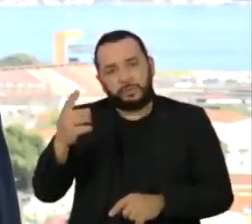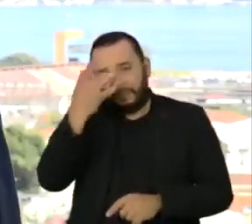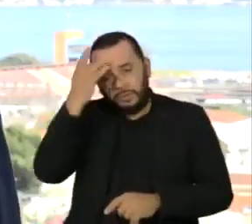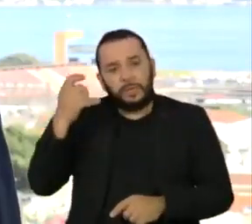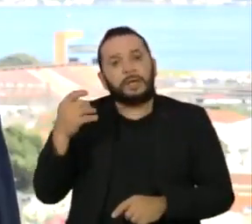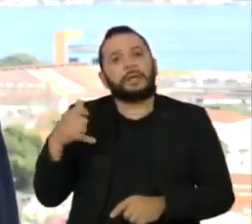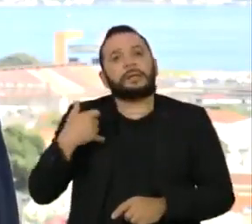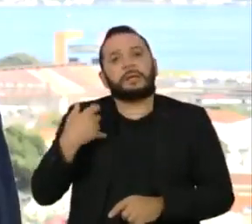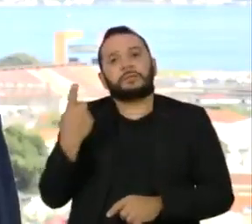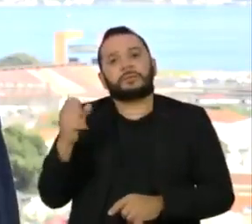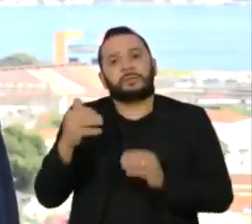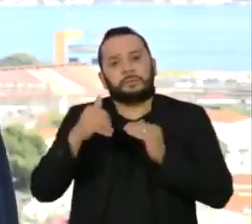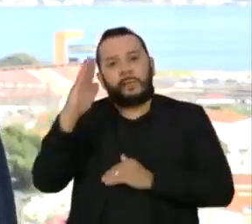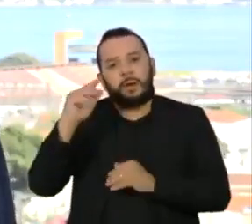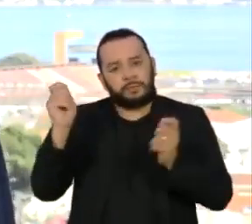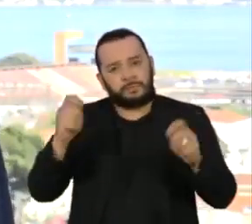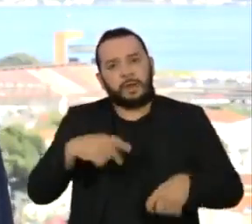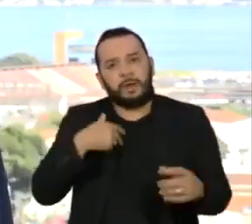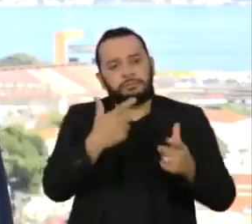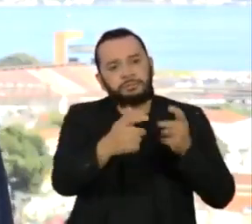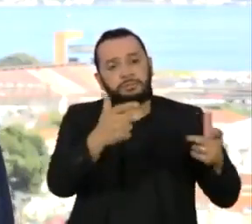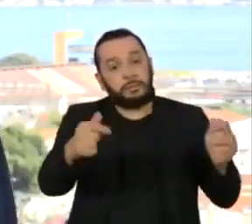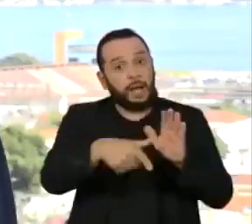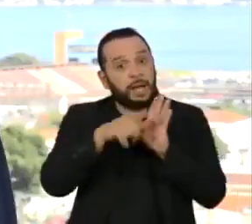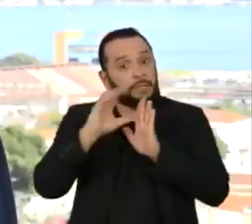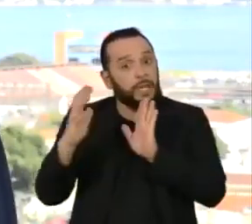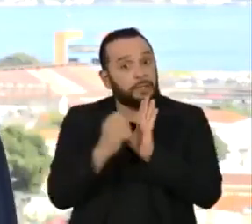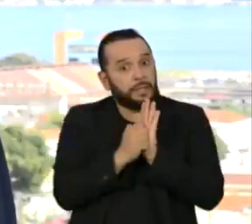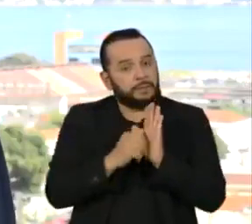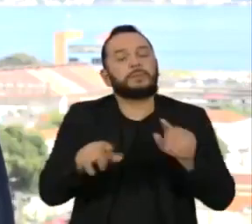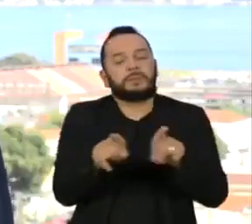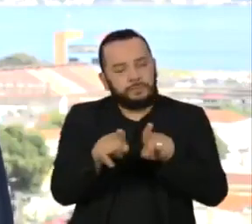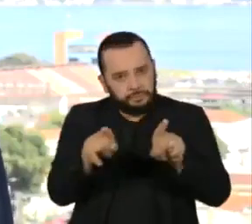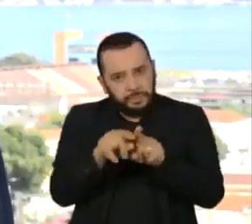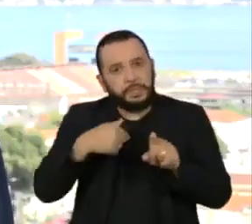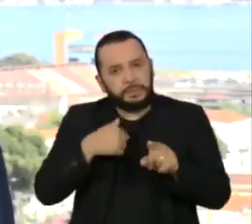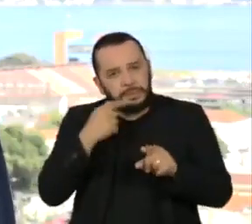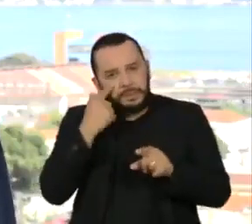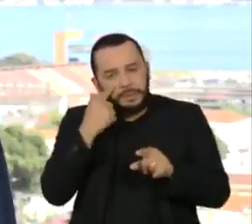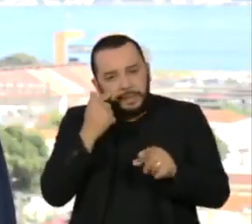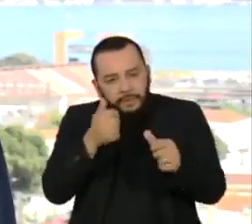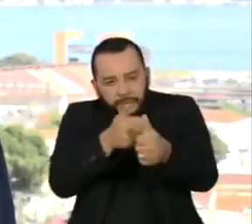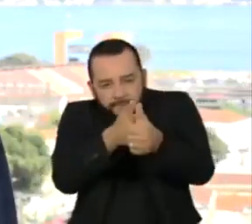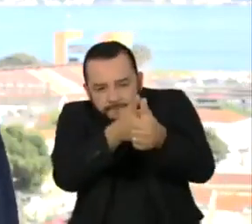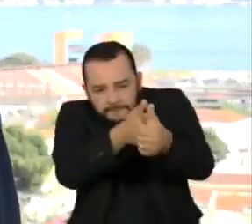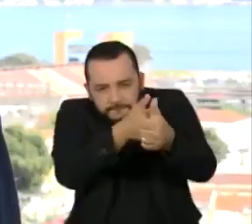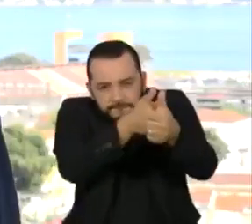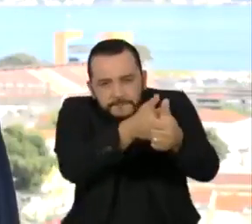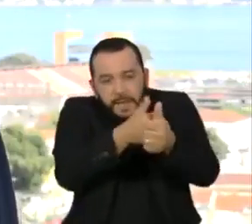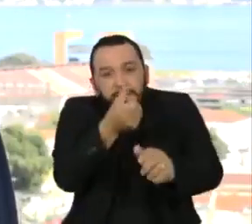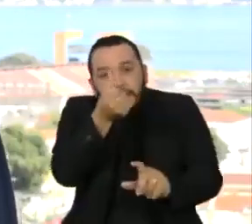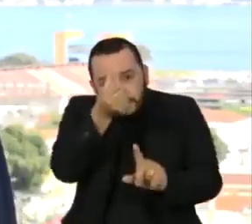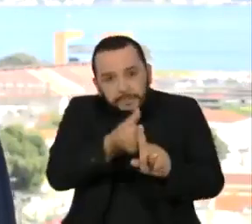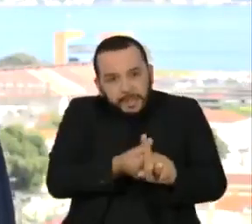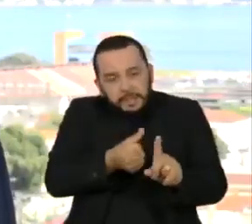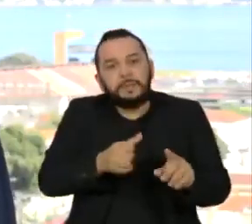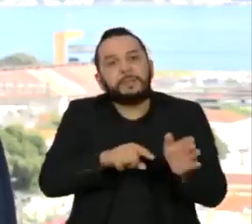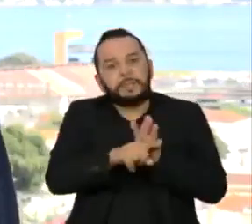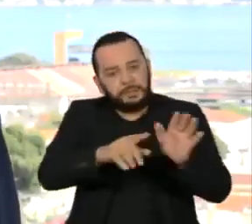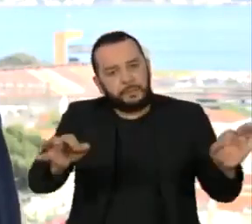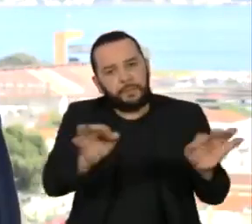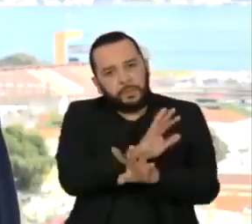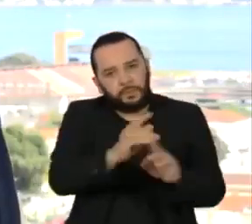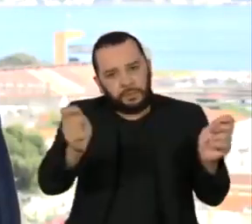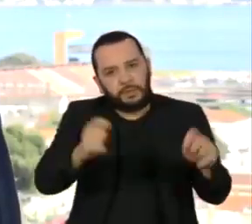Quem receber o imunizante será acompanhado por seis meses até completar todo o processo de pesquisa. De Niterói, Rio de